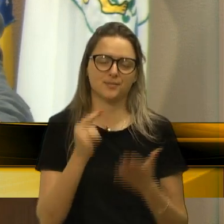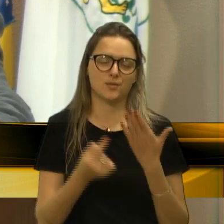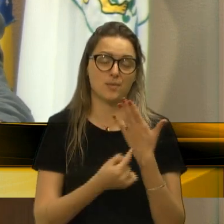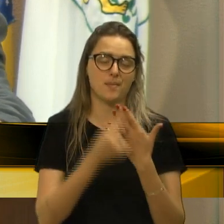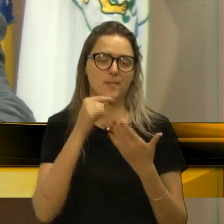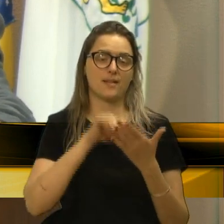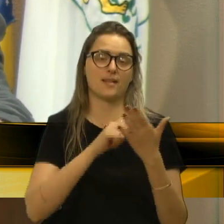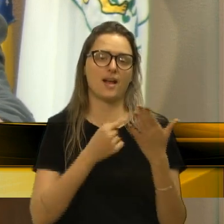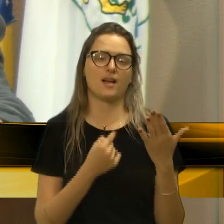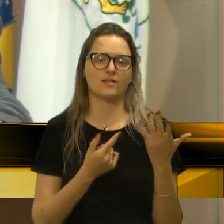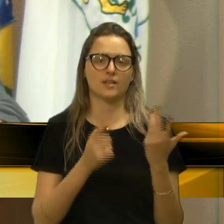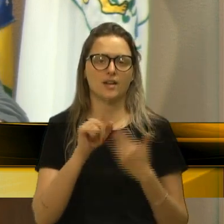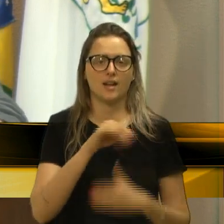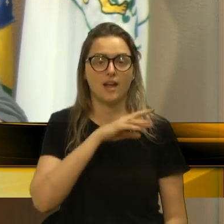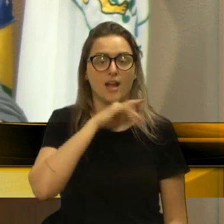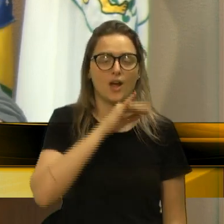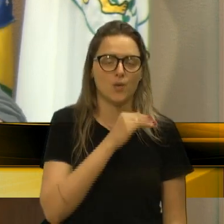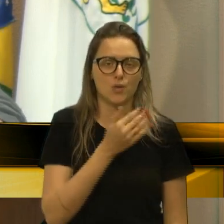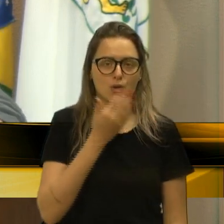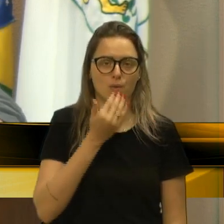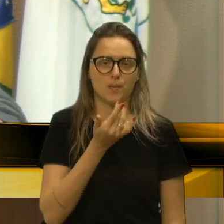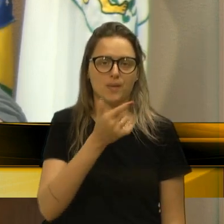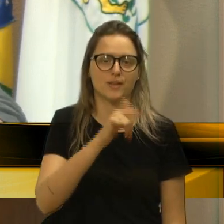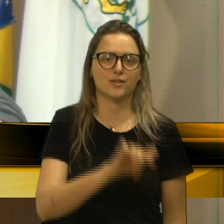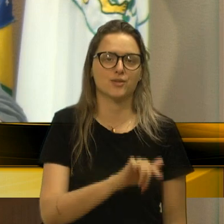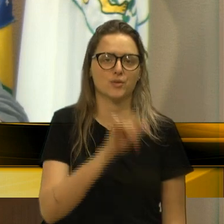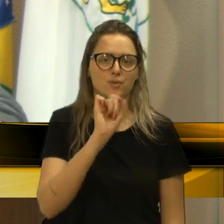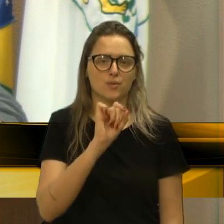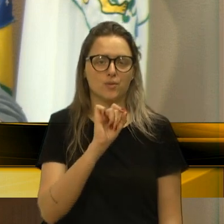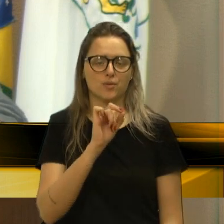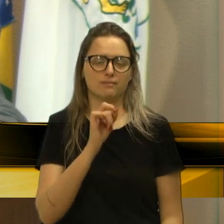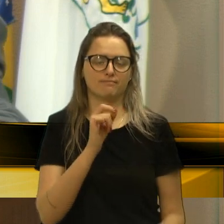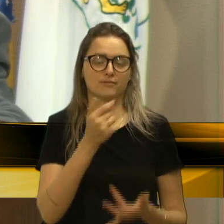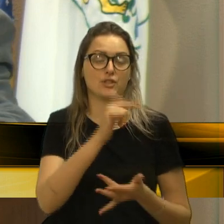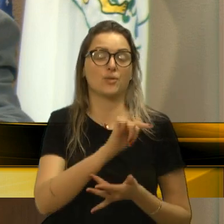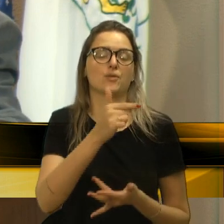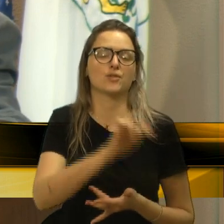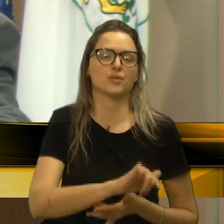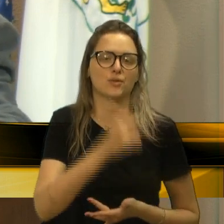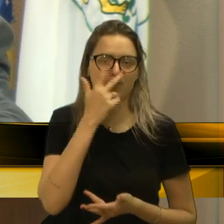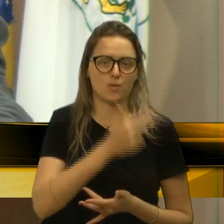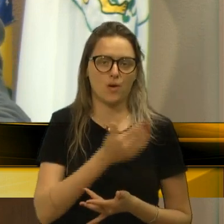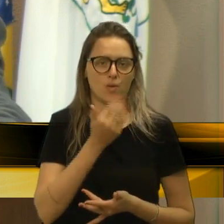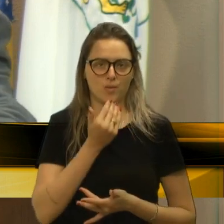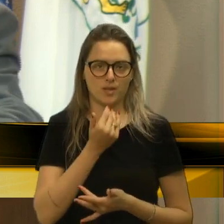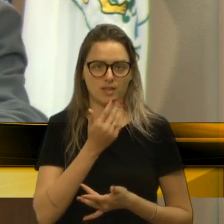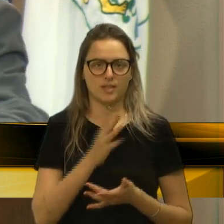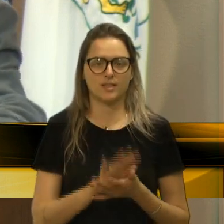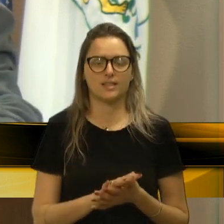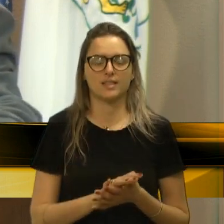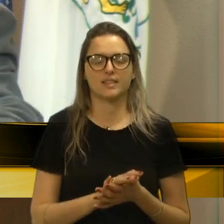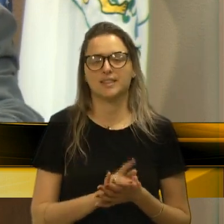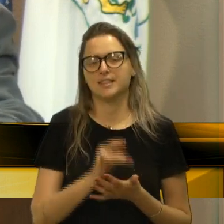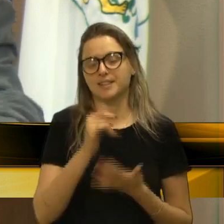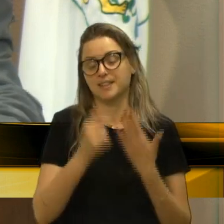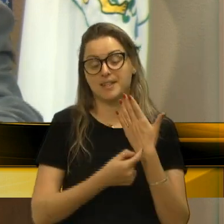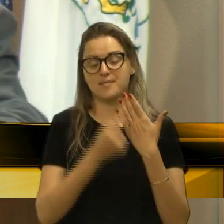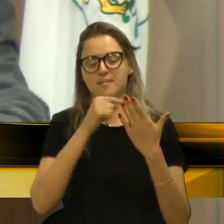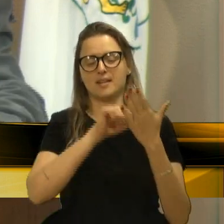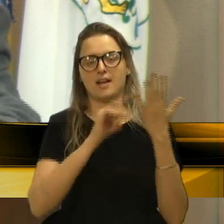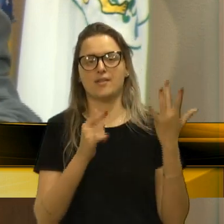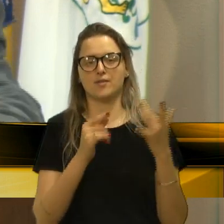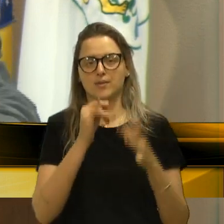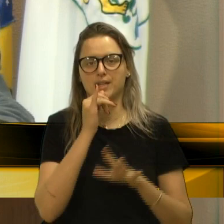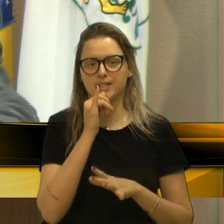É, às vezes a gente come, né? Mas aquela... Não, tu esquentar uma vez, tudo bem. Mas aquela comida